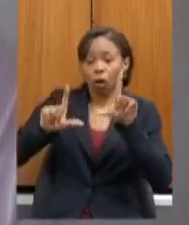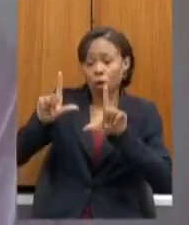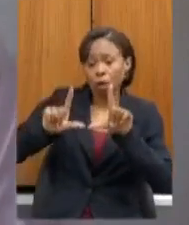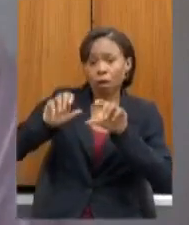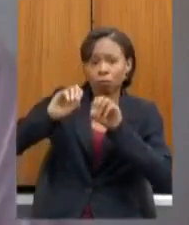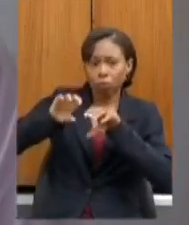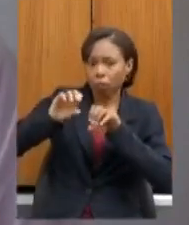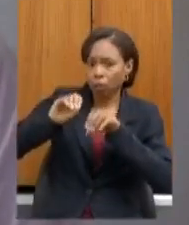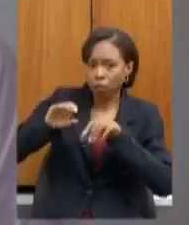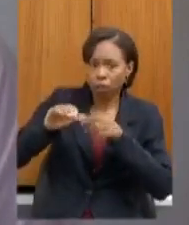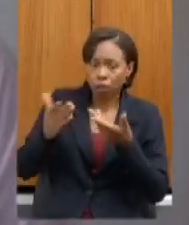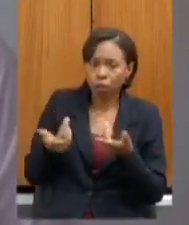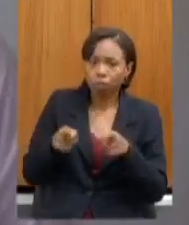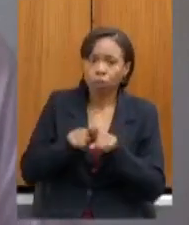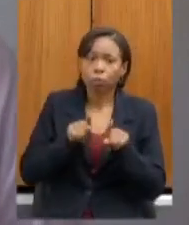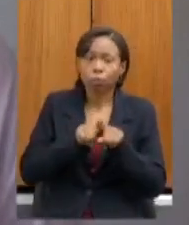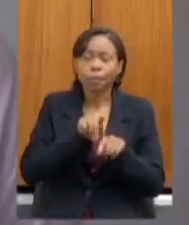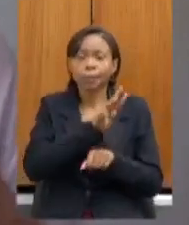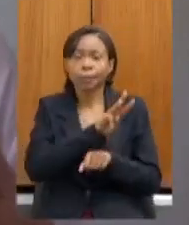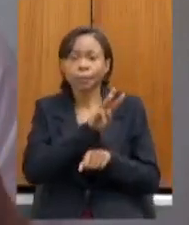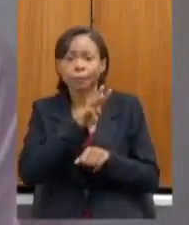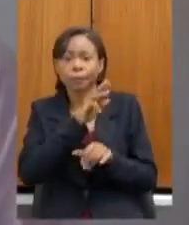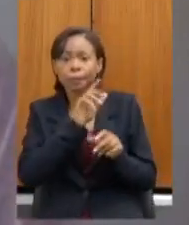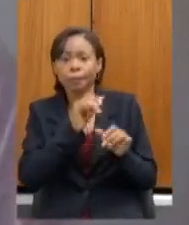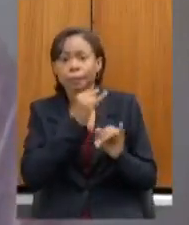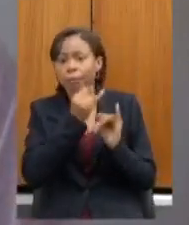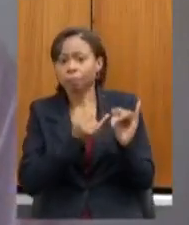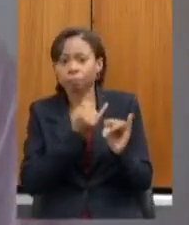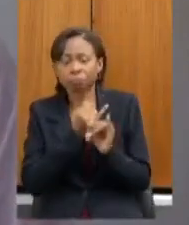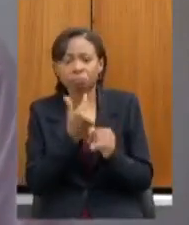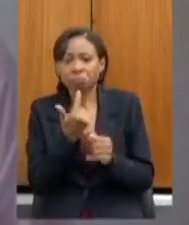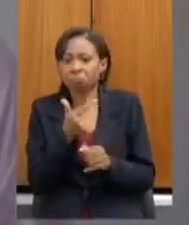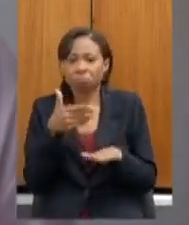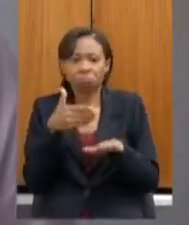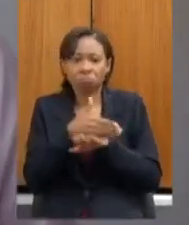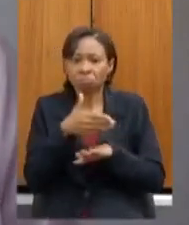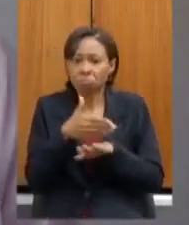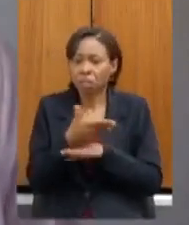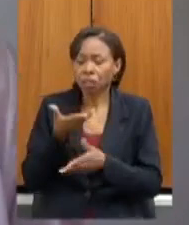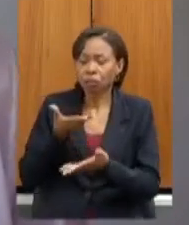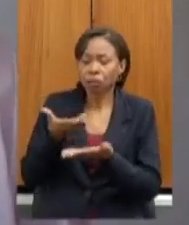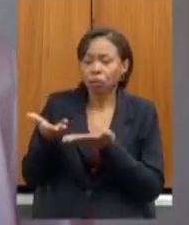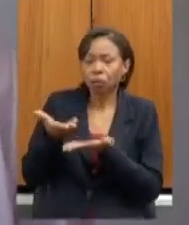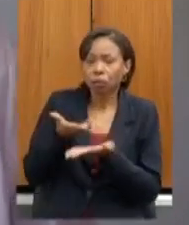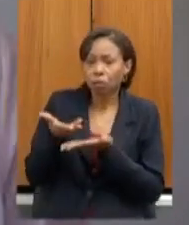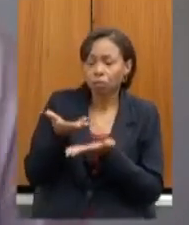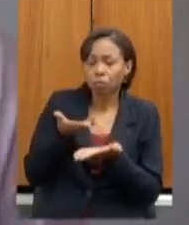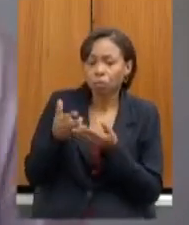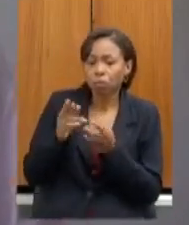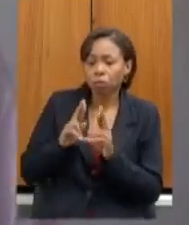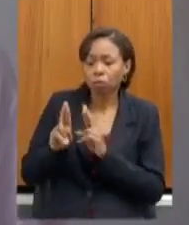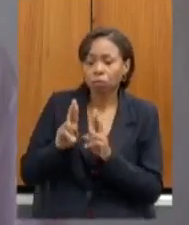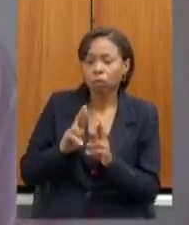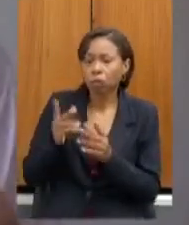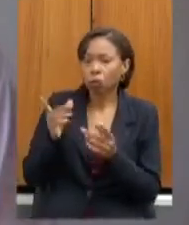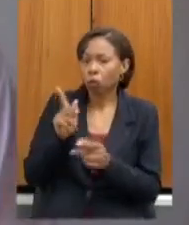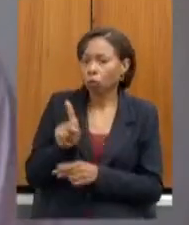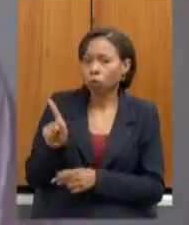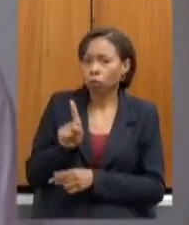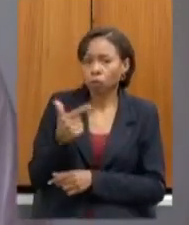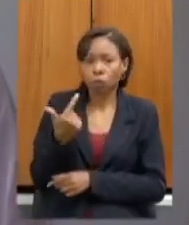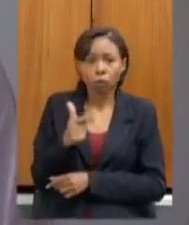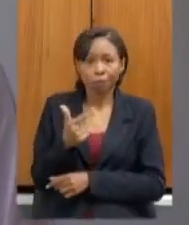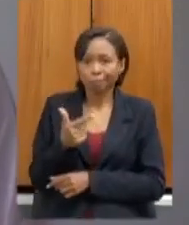teve acesso a plataforma digital que não teve acesso a interação com professores e que nesse caso vive numa